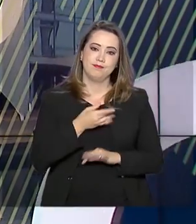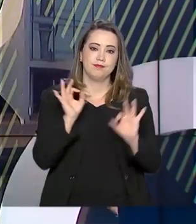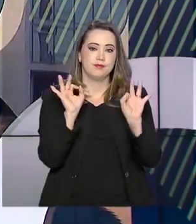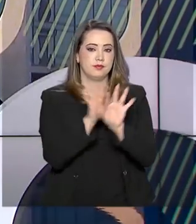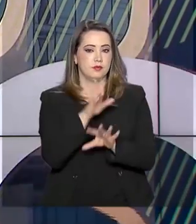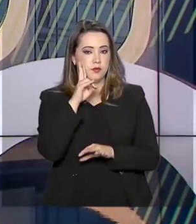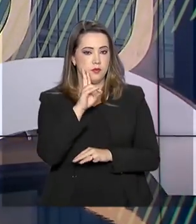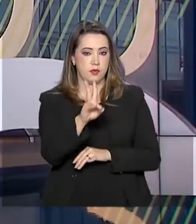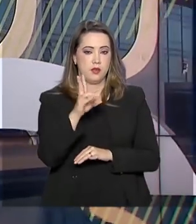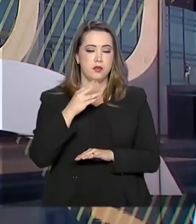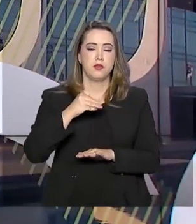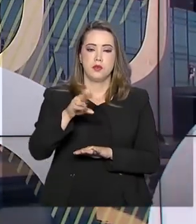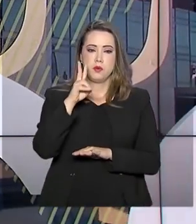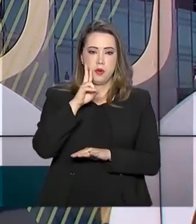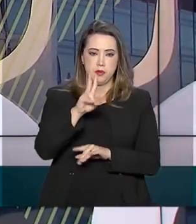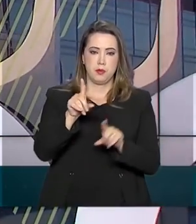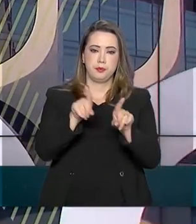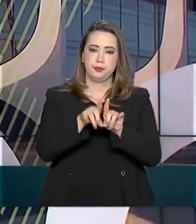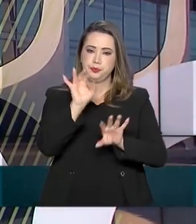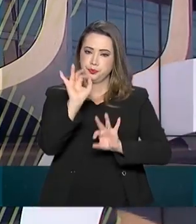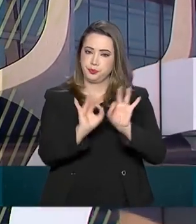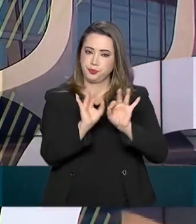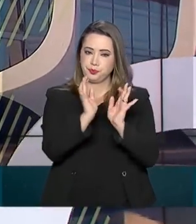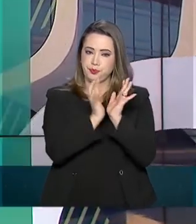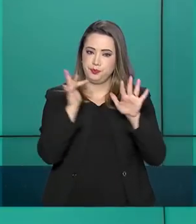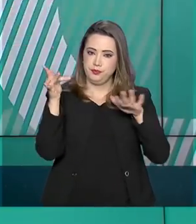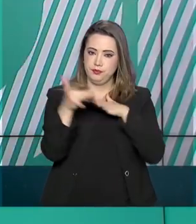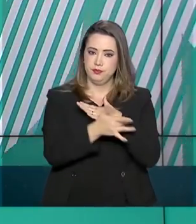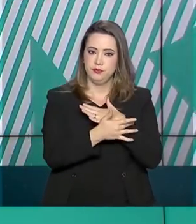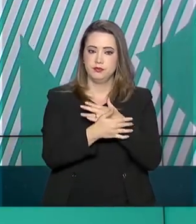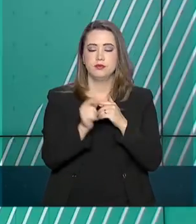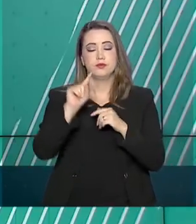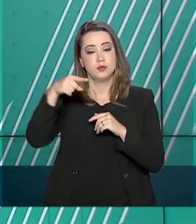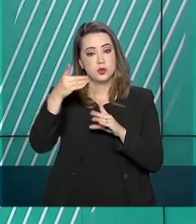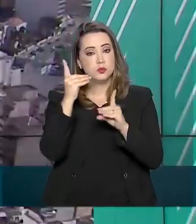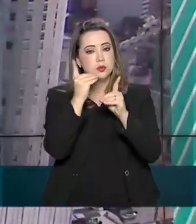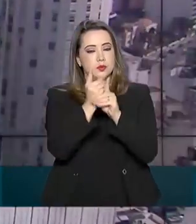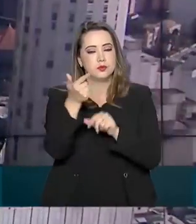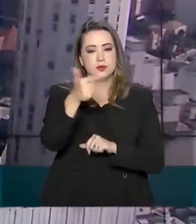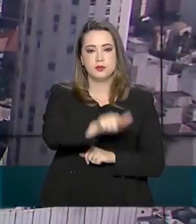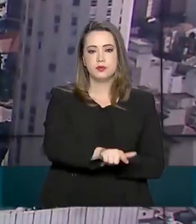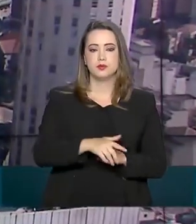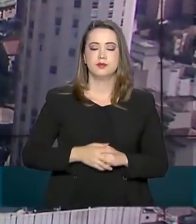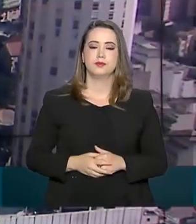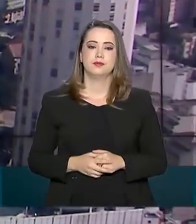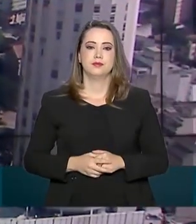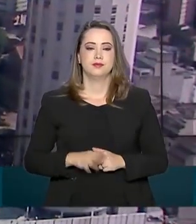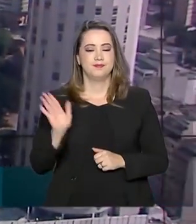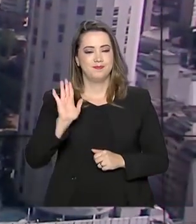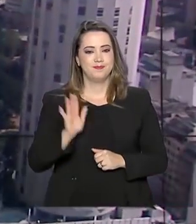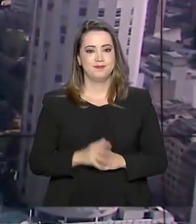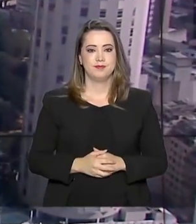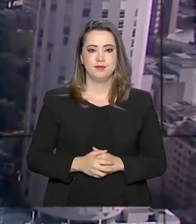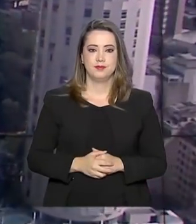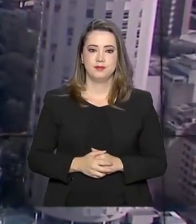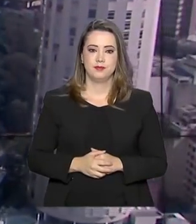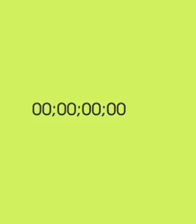termina aqui, mas você pode nos acompanhar também pelas redes sociais. A gente se encontra na próxima edição. Até lá!